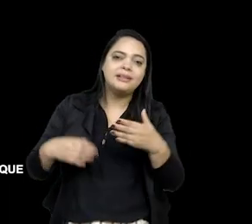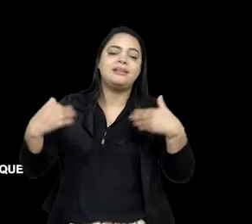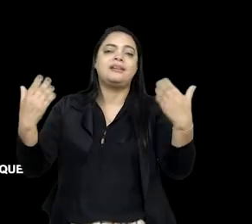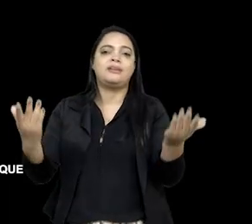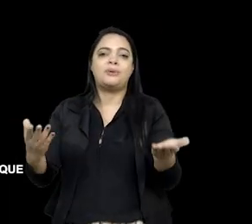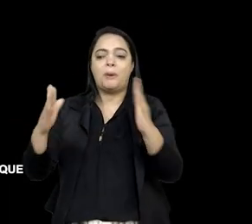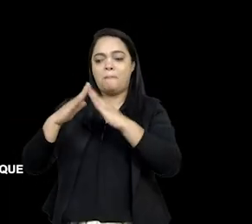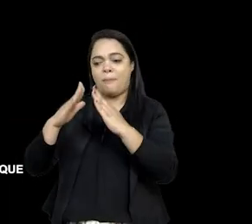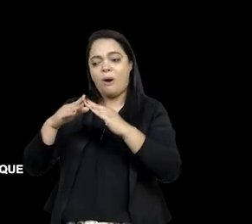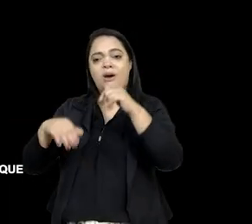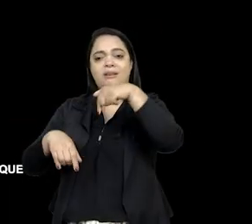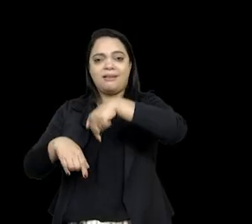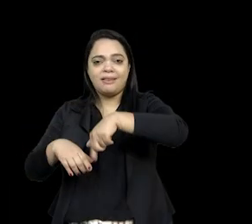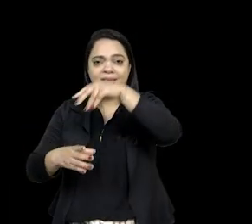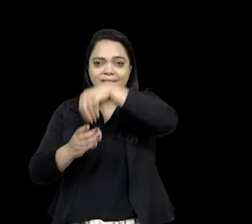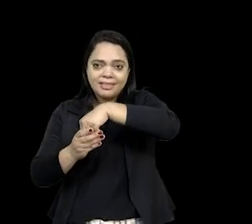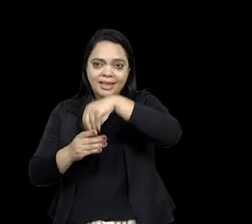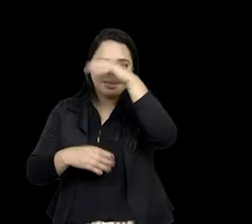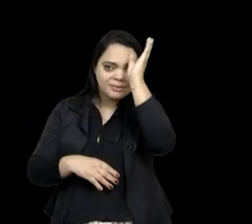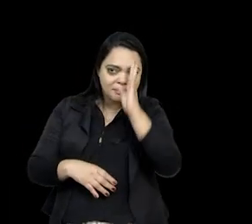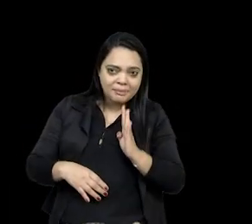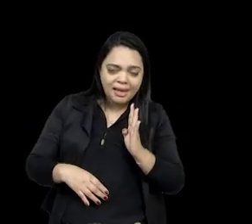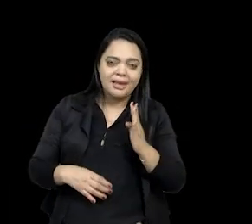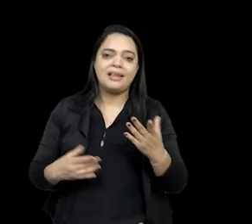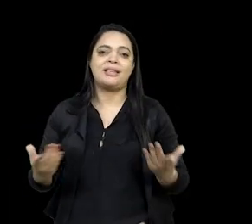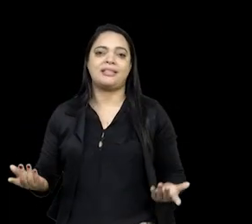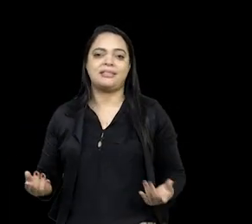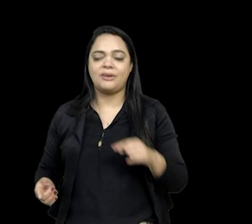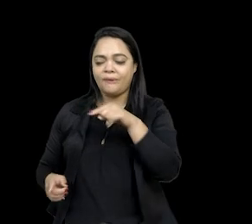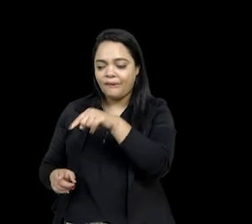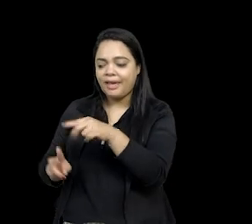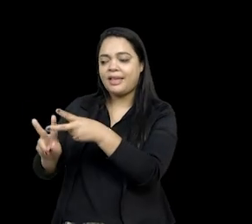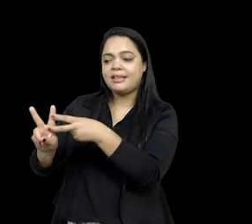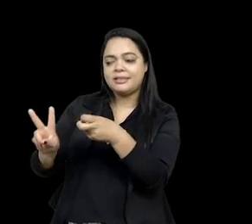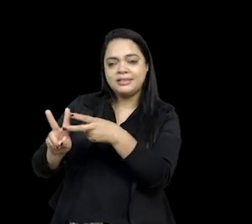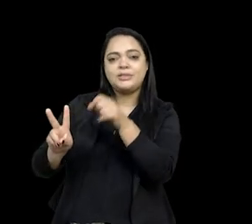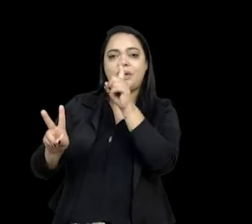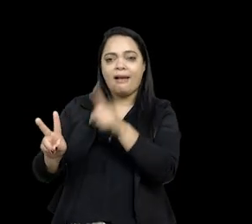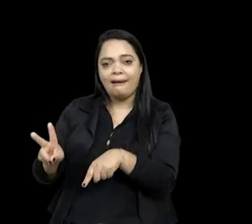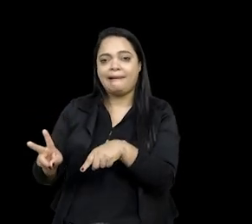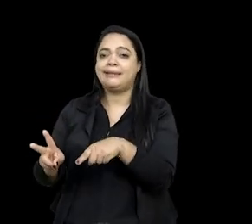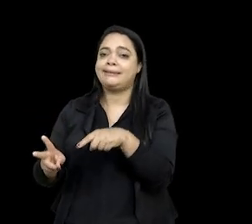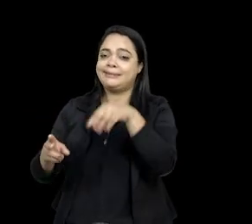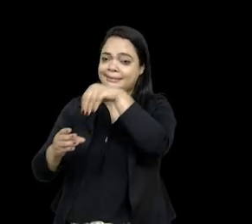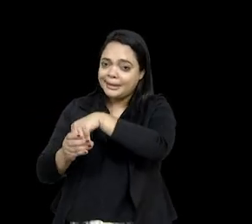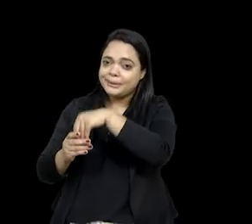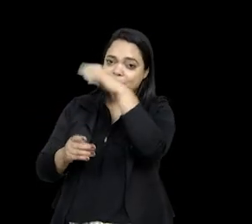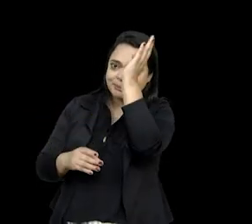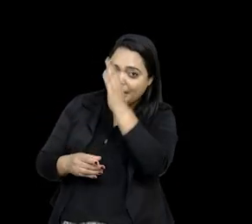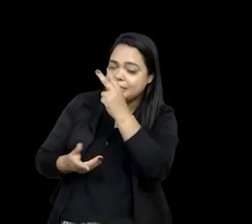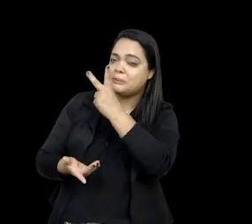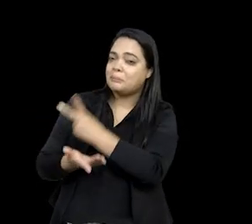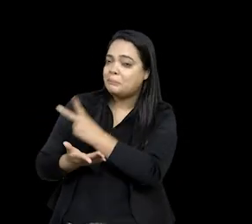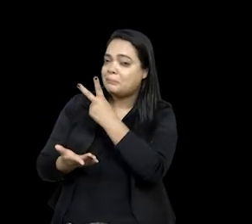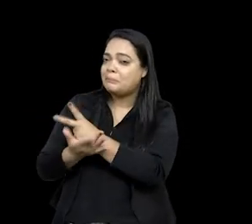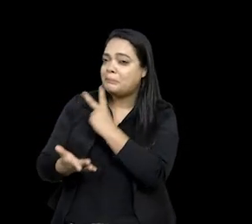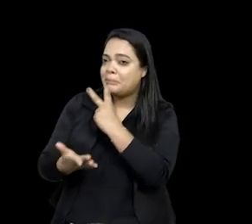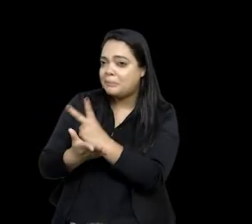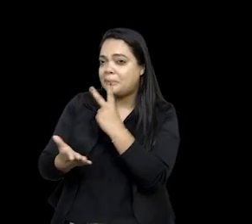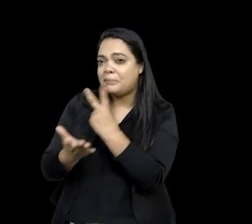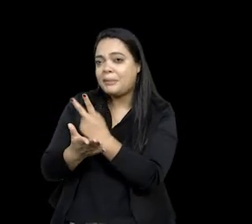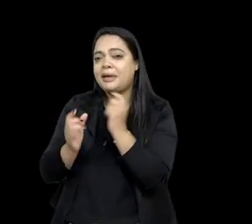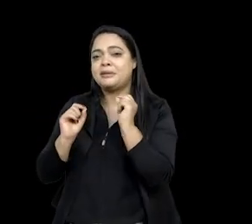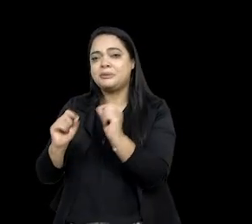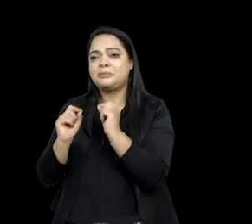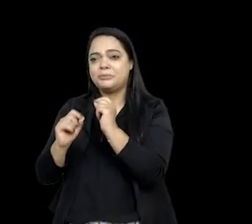brasileiro, e eu acho que eu gosto de pensar que muitas vezes eles são índios apesar do Brasil, né? Apesar dessas representações, porque é um